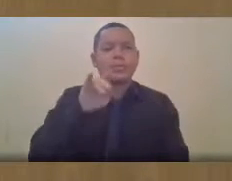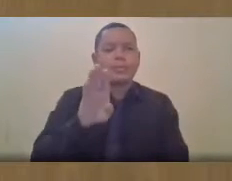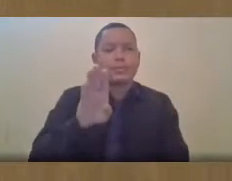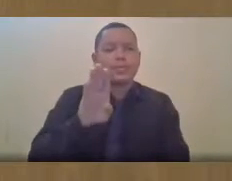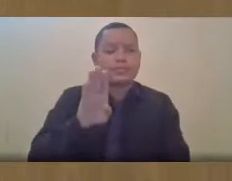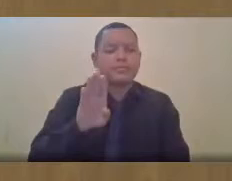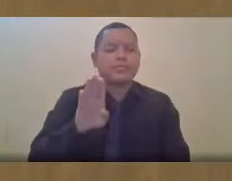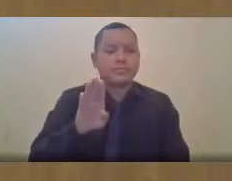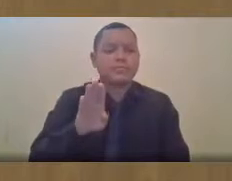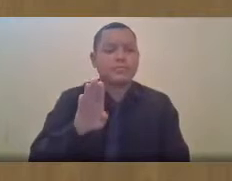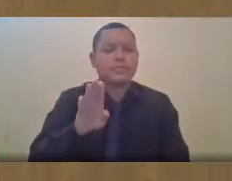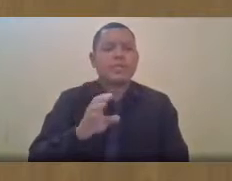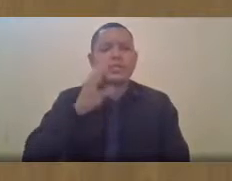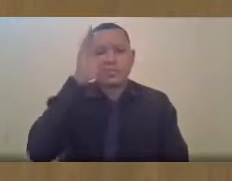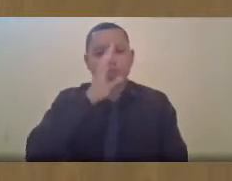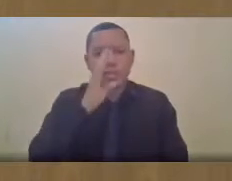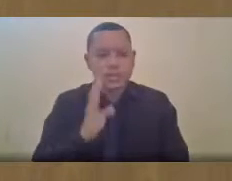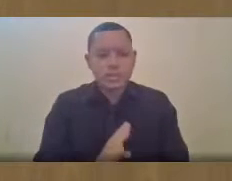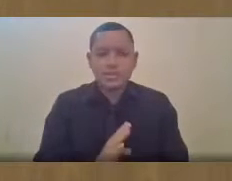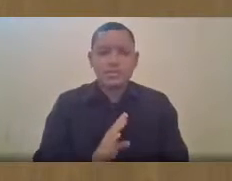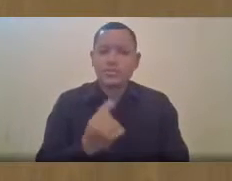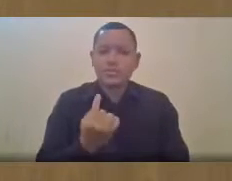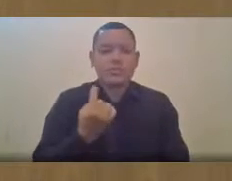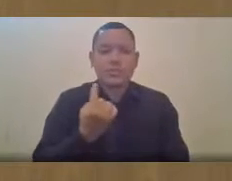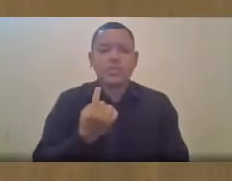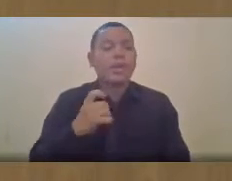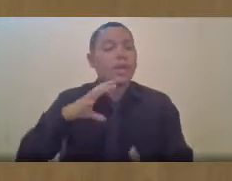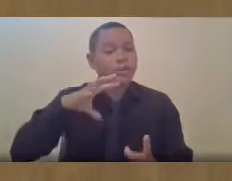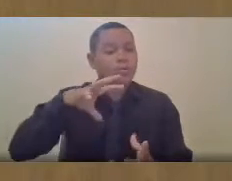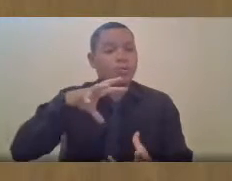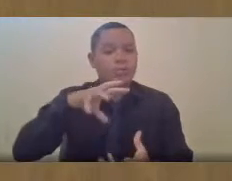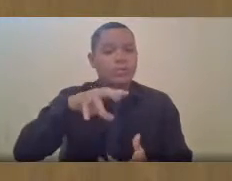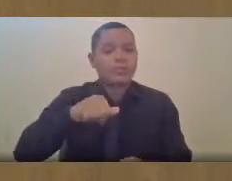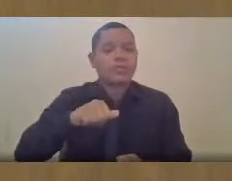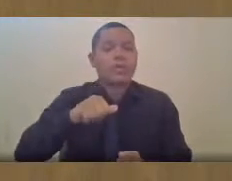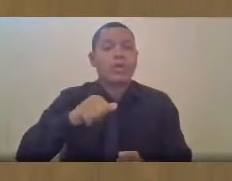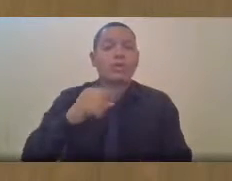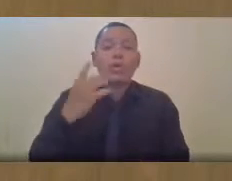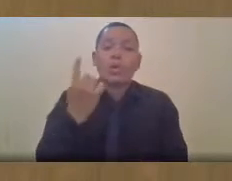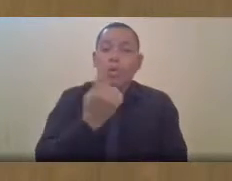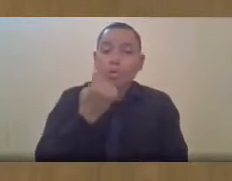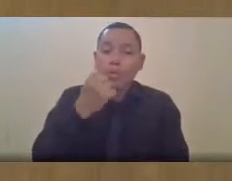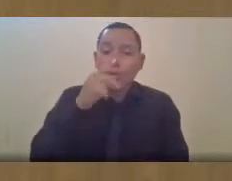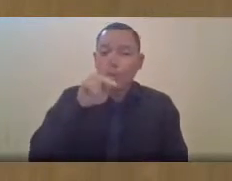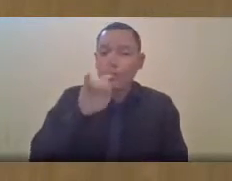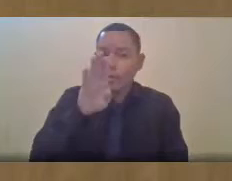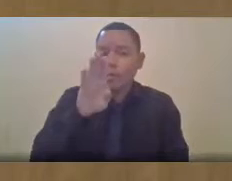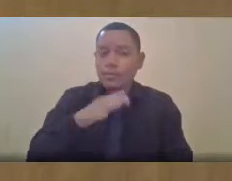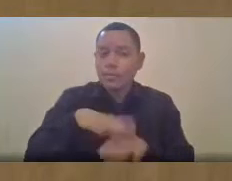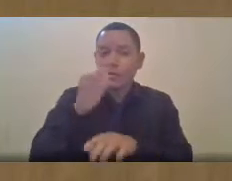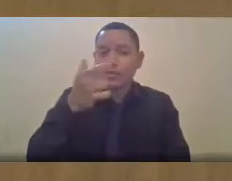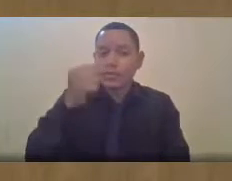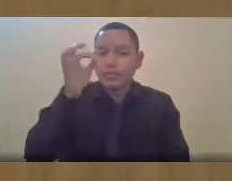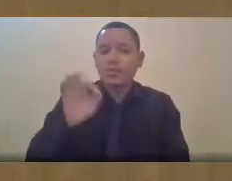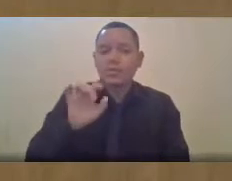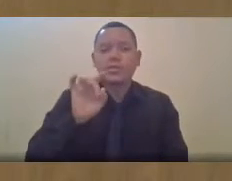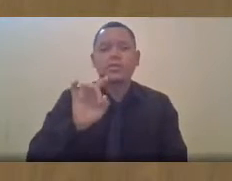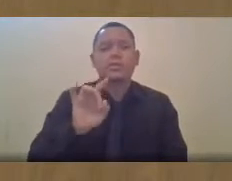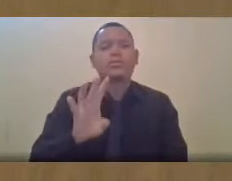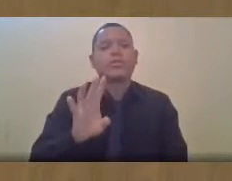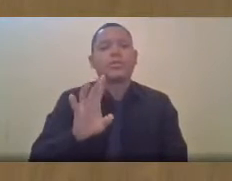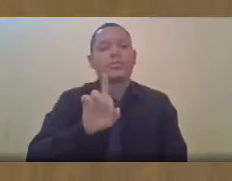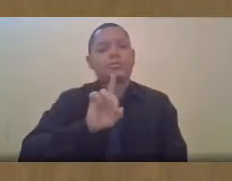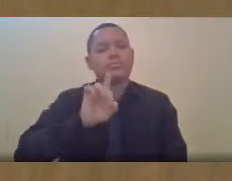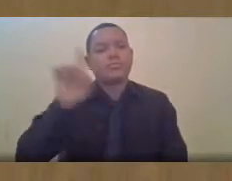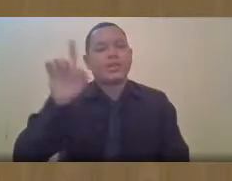não só do Brasil, mas do mundo, único PIB que cresceu quase 20% foi o PIB da China.